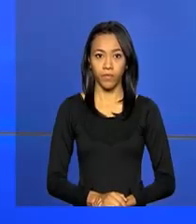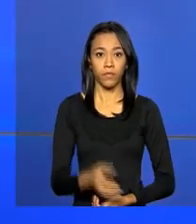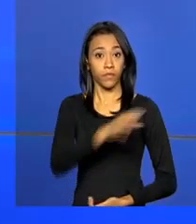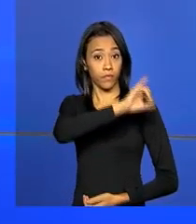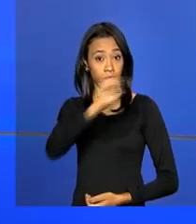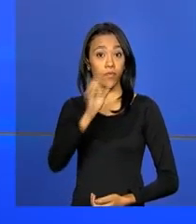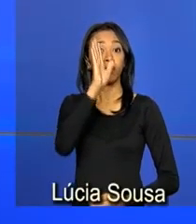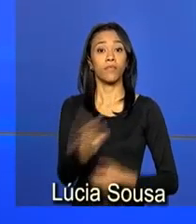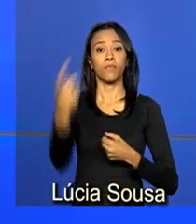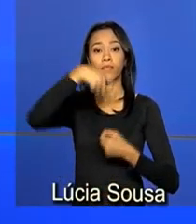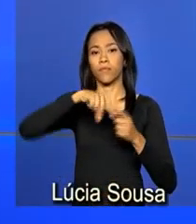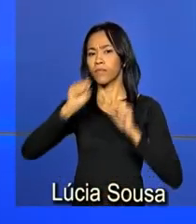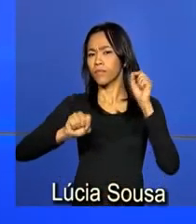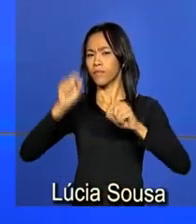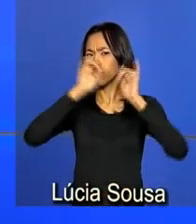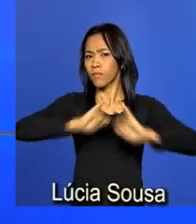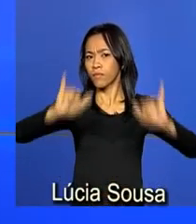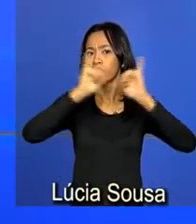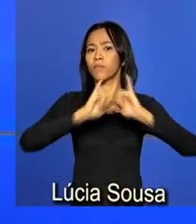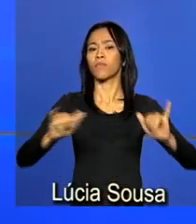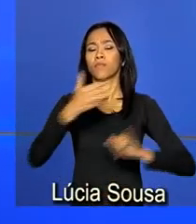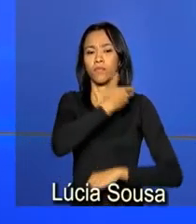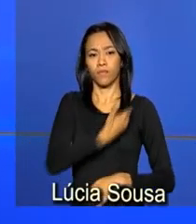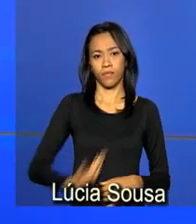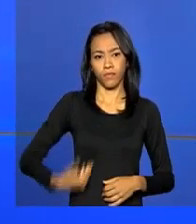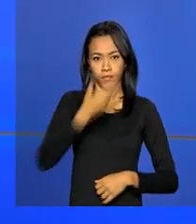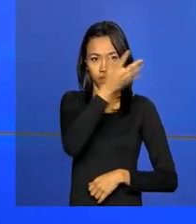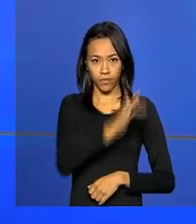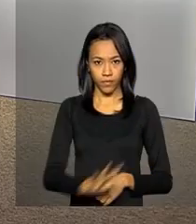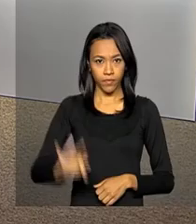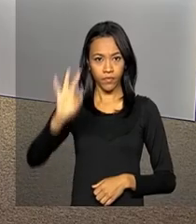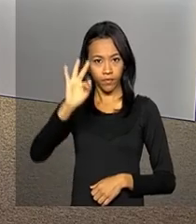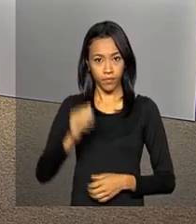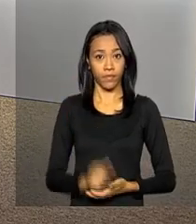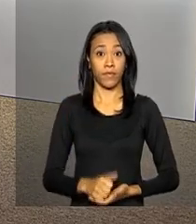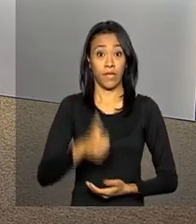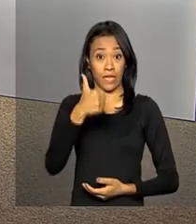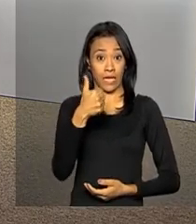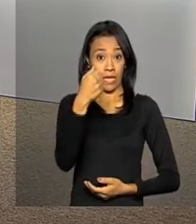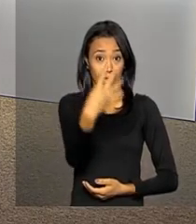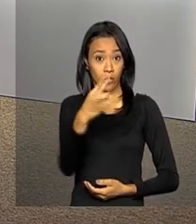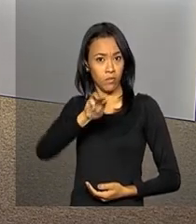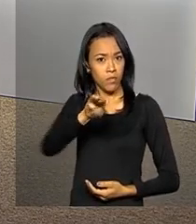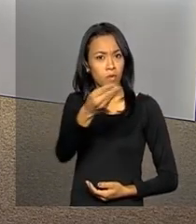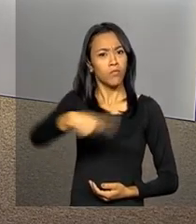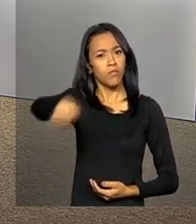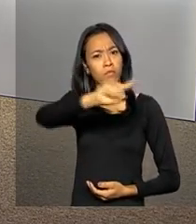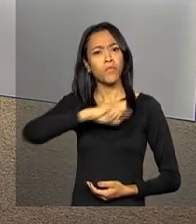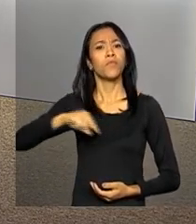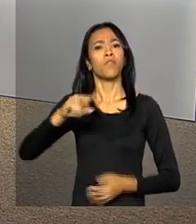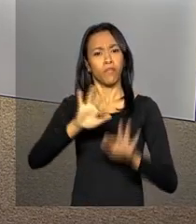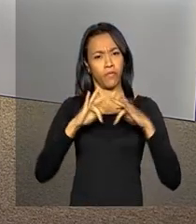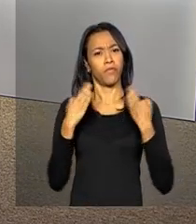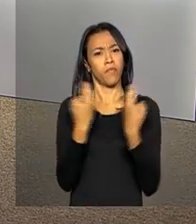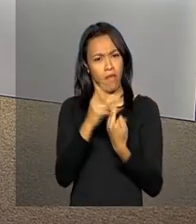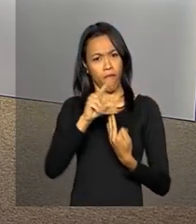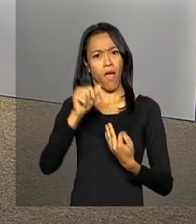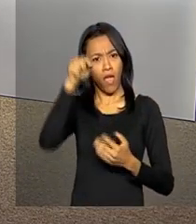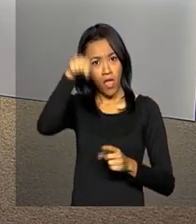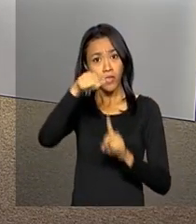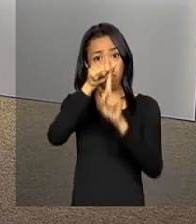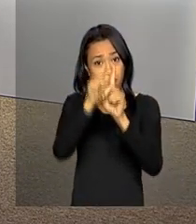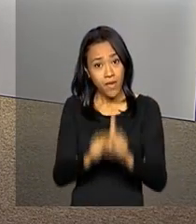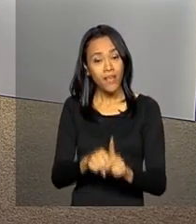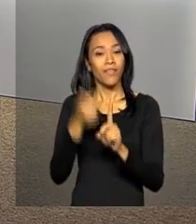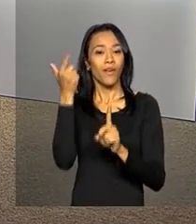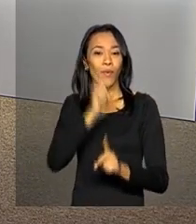Olá, estamos de volta com as últimas notícias do governo federal. 14 milhões de famílias vão ser beneficiadas este mês pelo